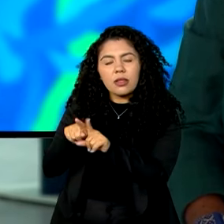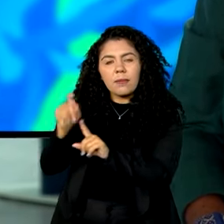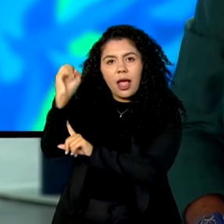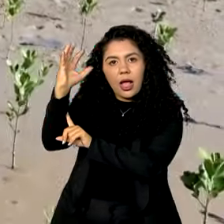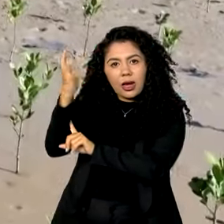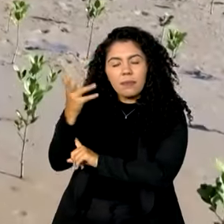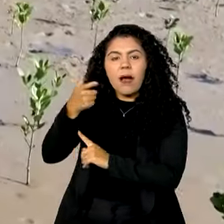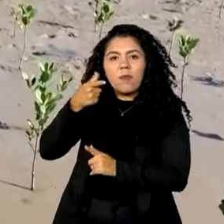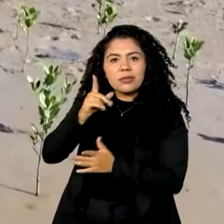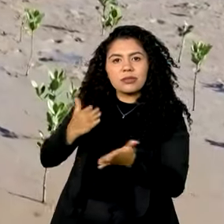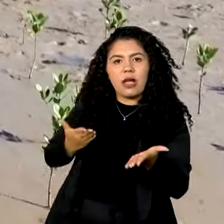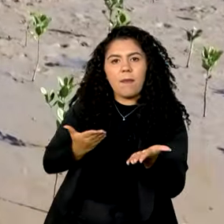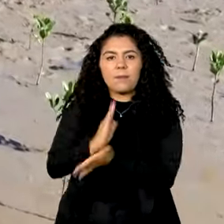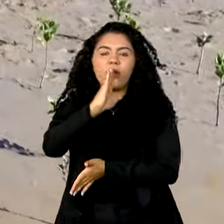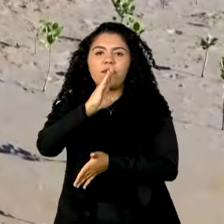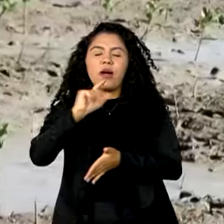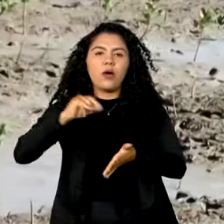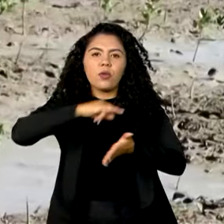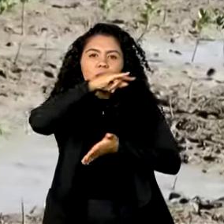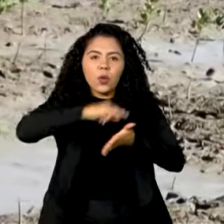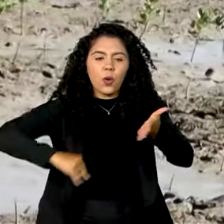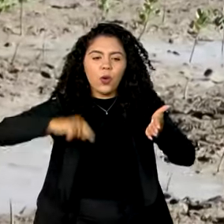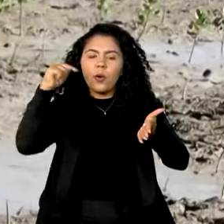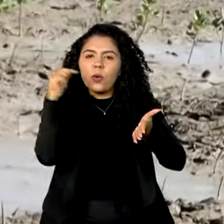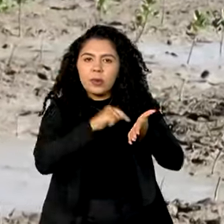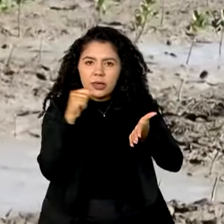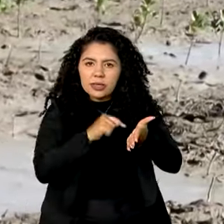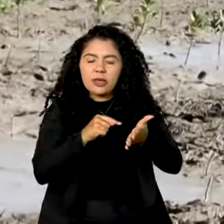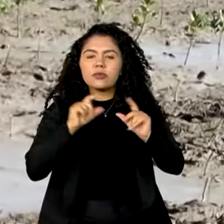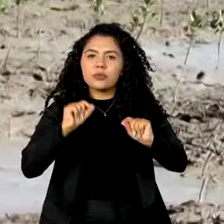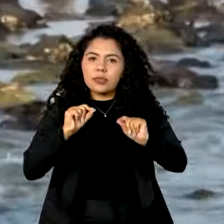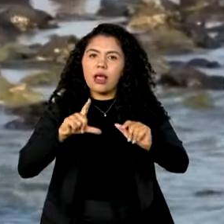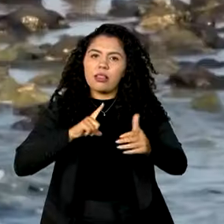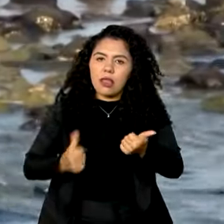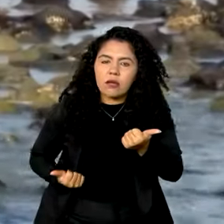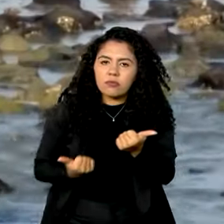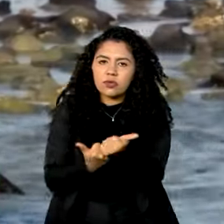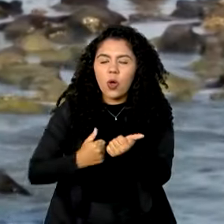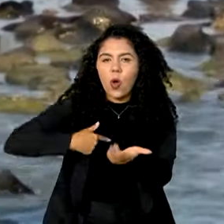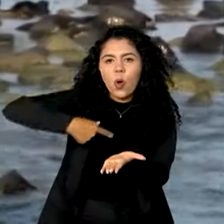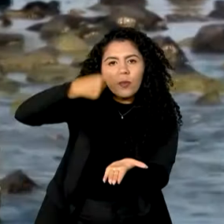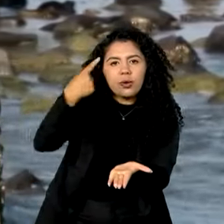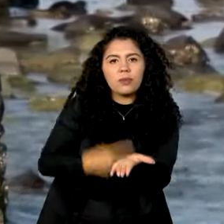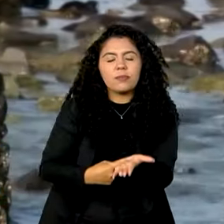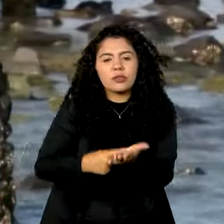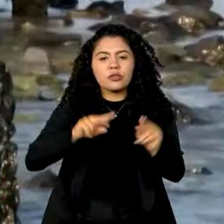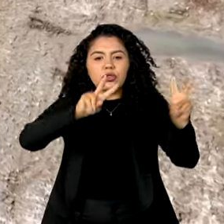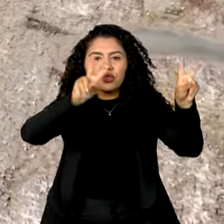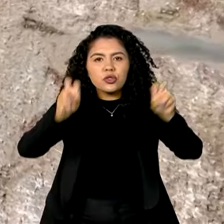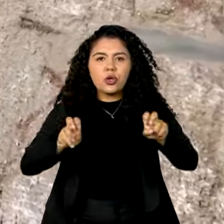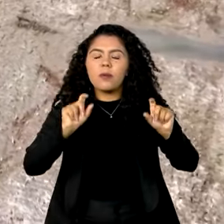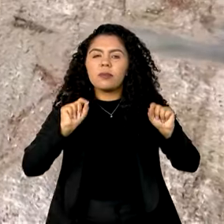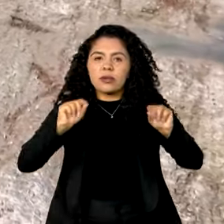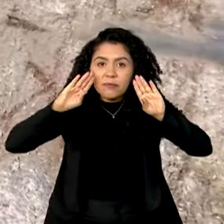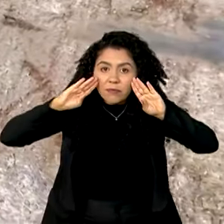ministerial reforçando compromissos com ações de combate à perda de biodiversidade,